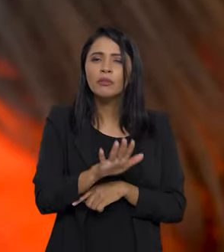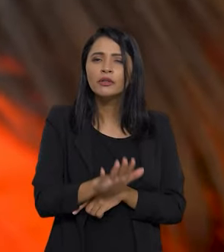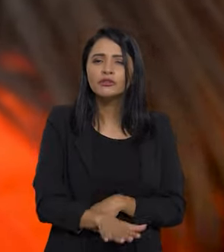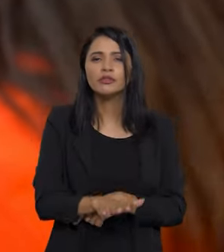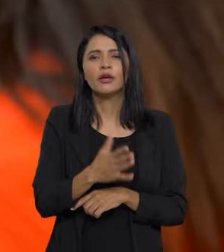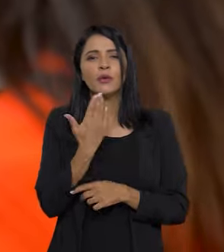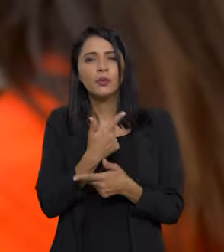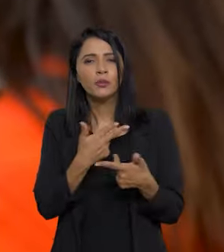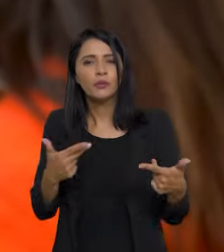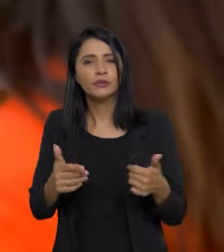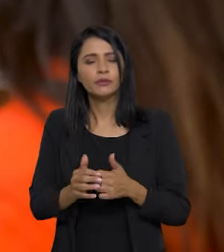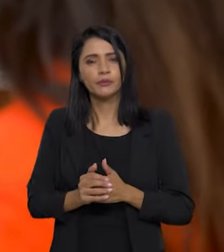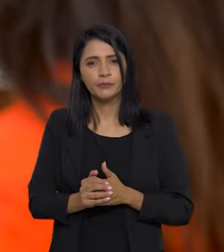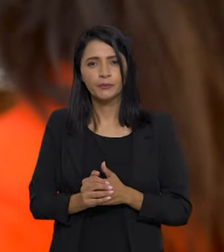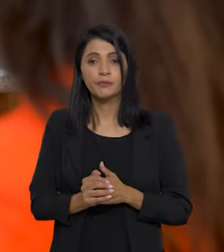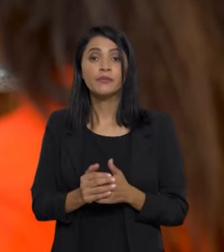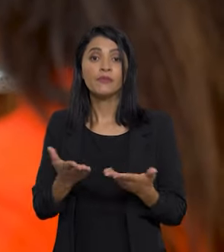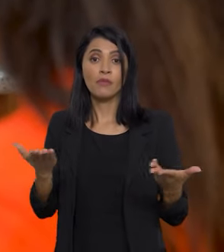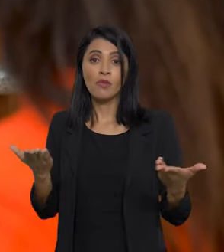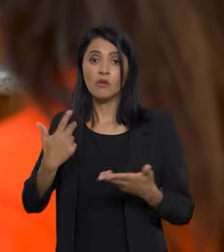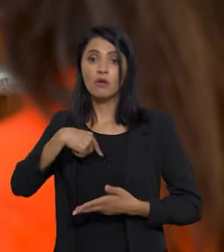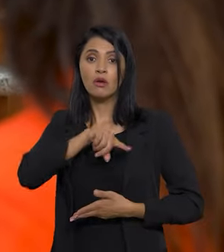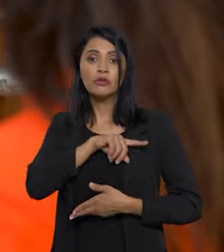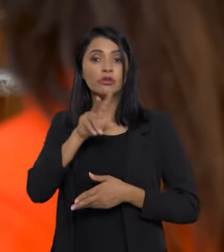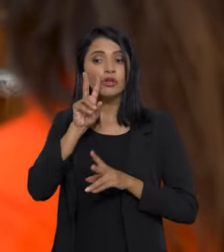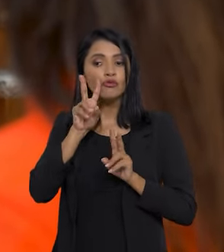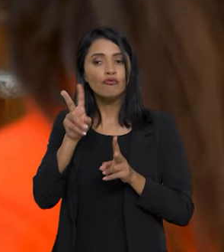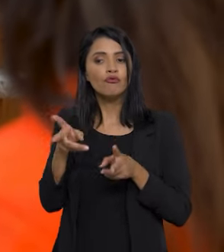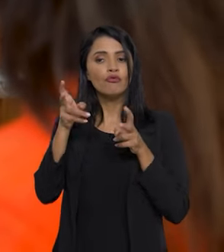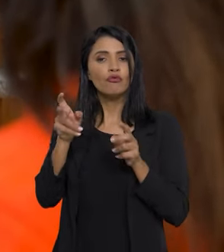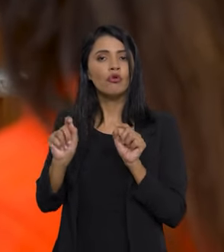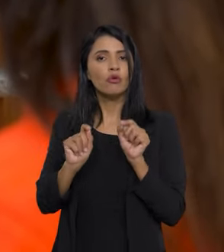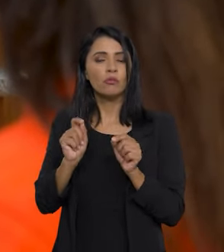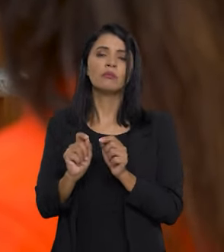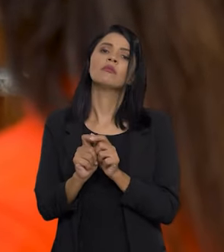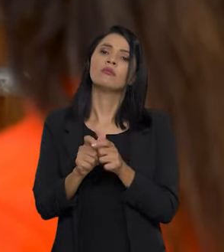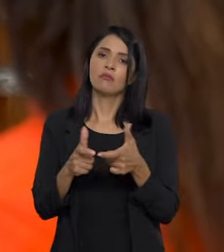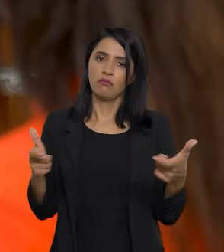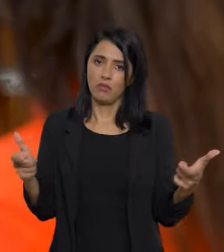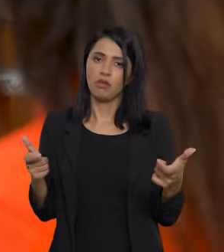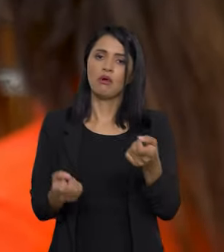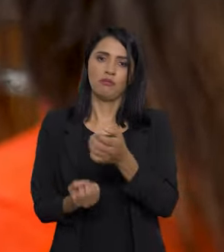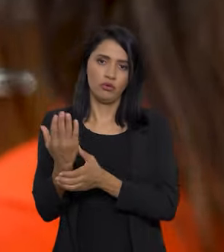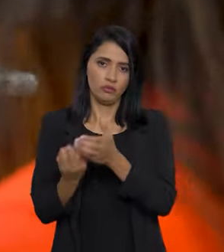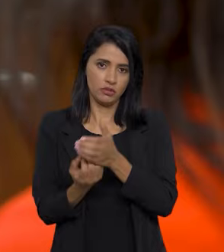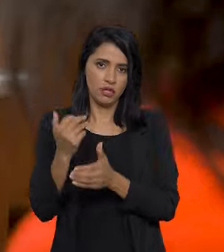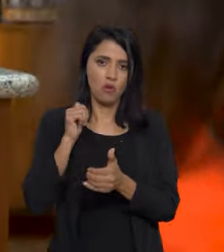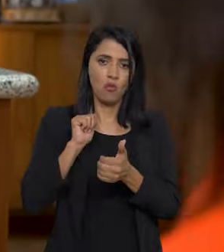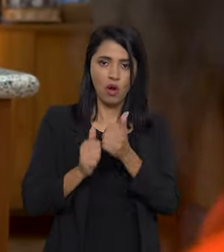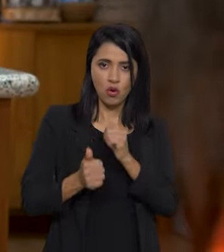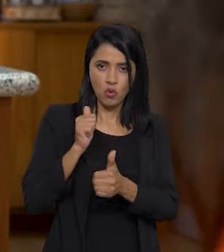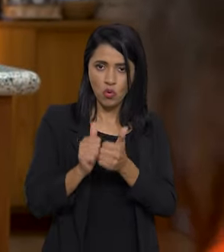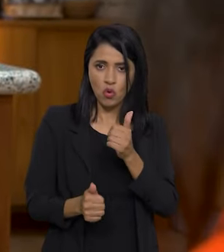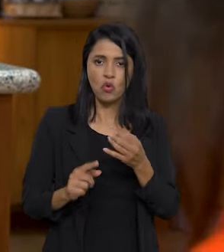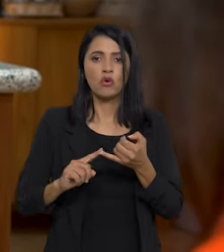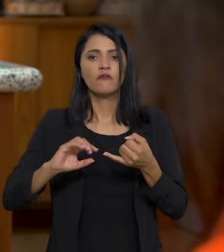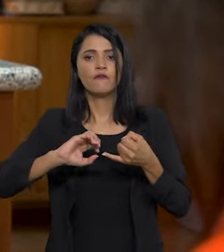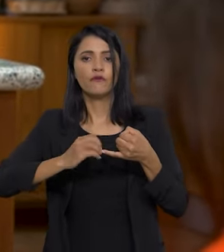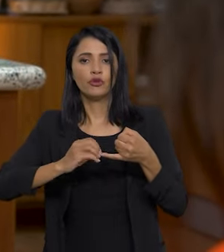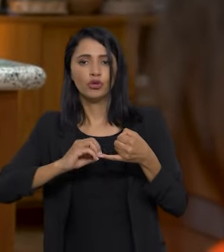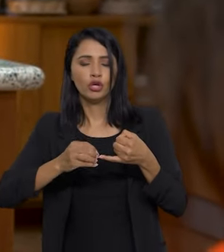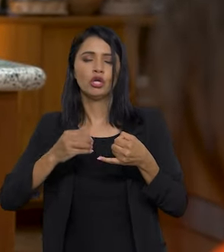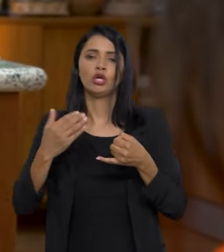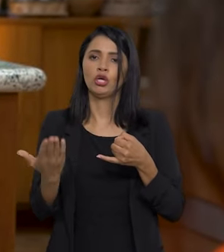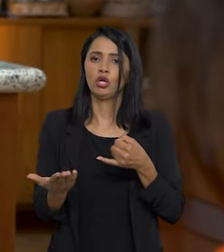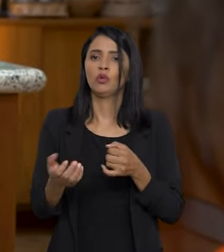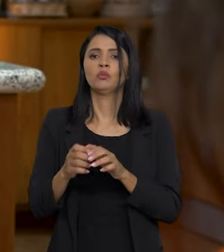alimentos. Nós estamos agora debruçados para aumentar a produção de arroz, aumentar a produção